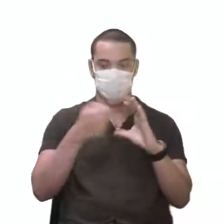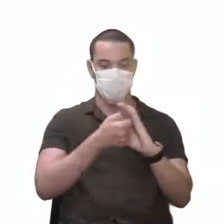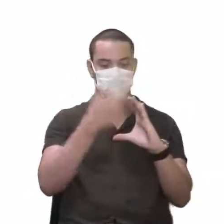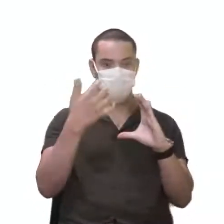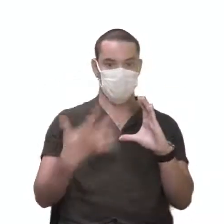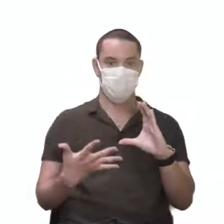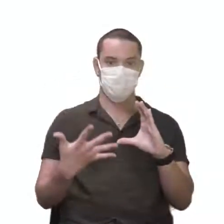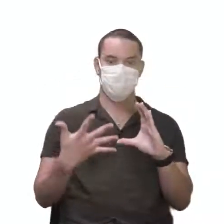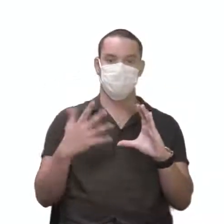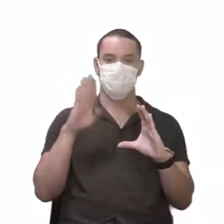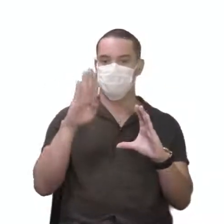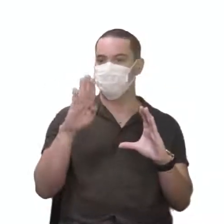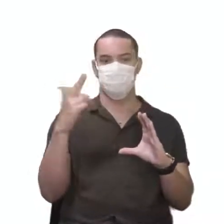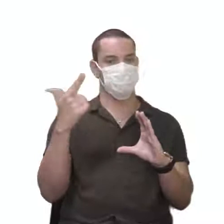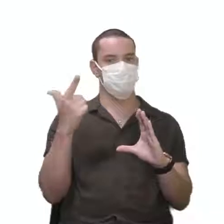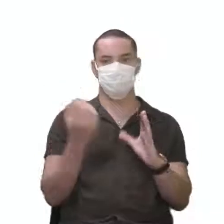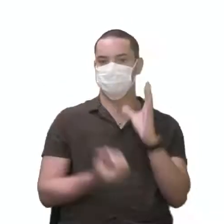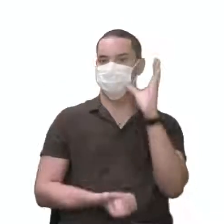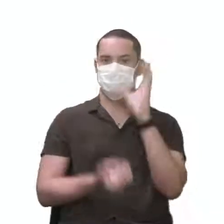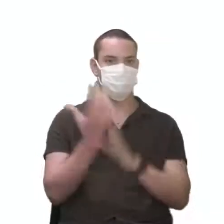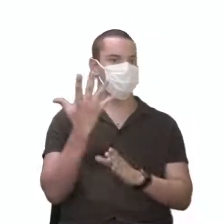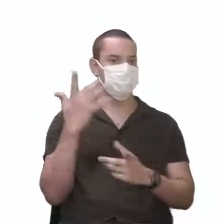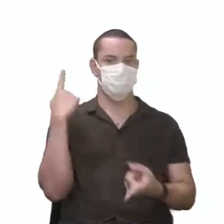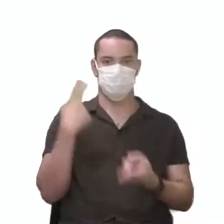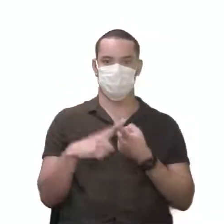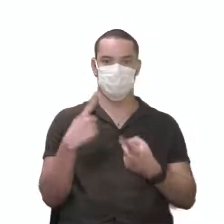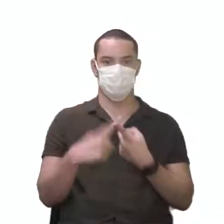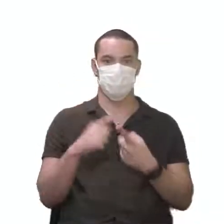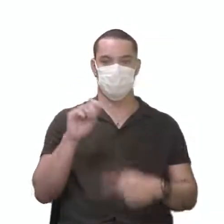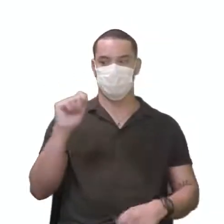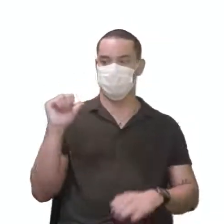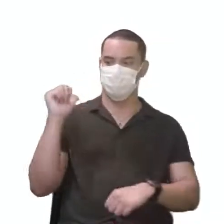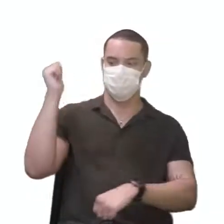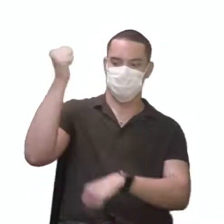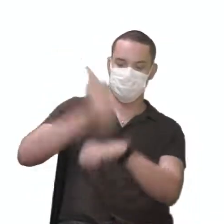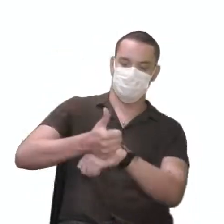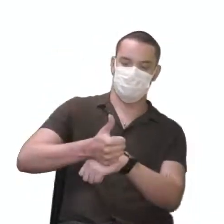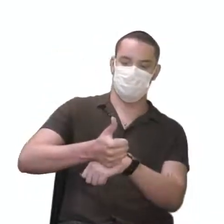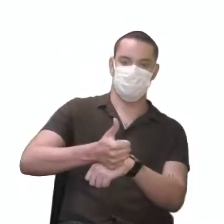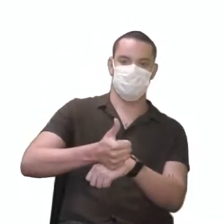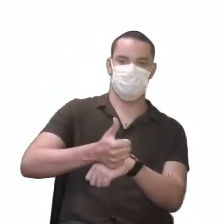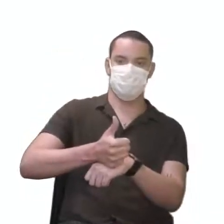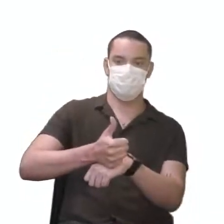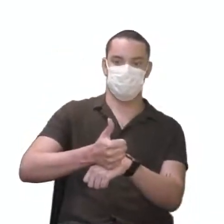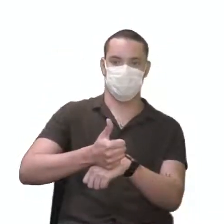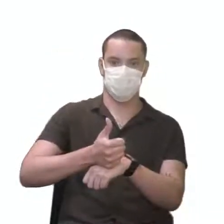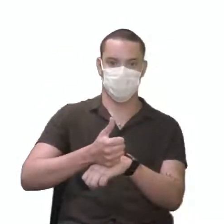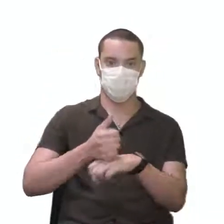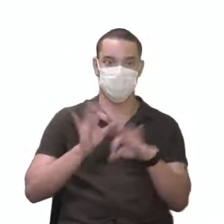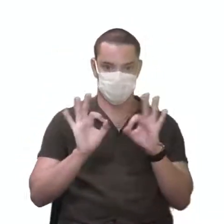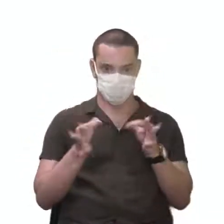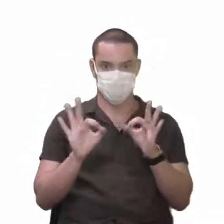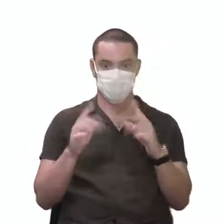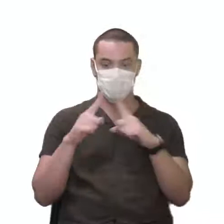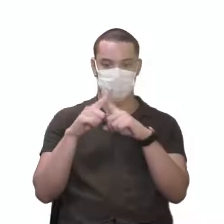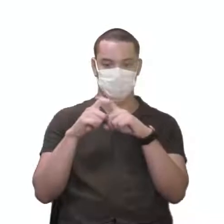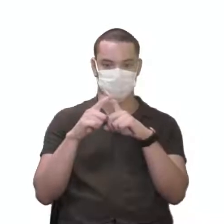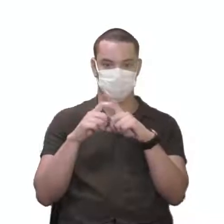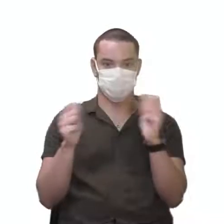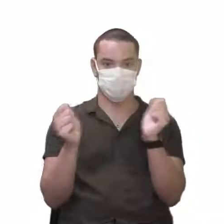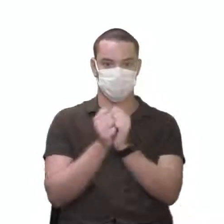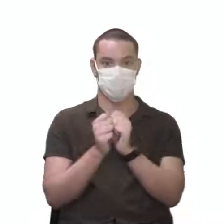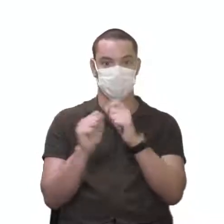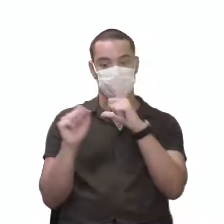característica do B, não vai aparecer por causa da força inibidora do alelo ou do parzinho de alelos,